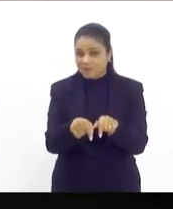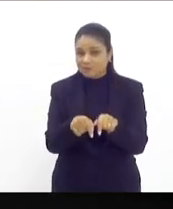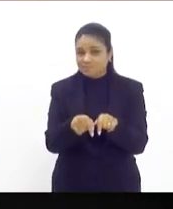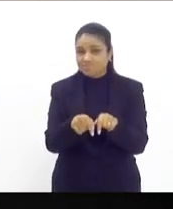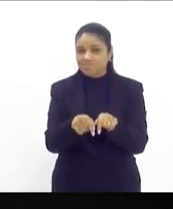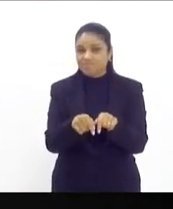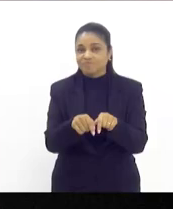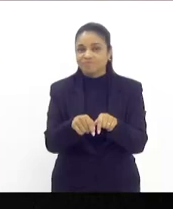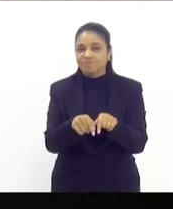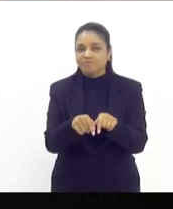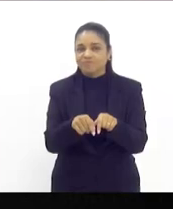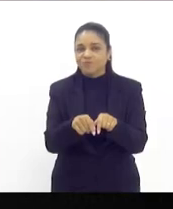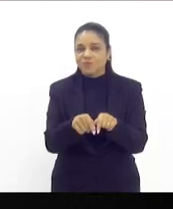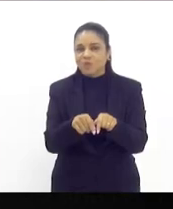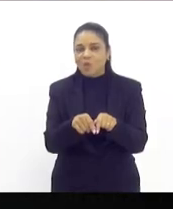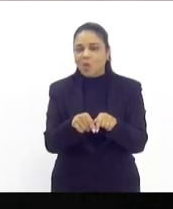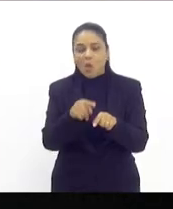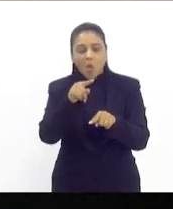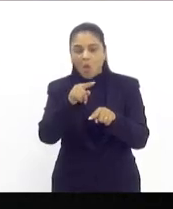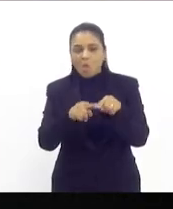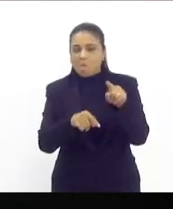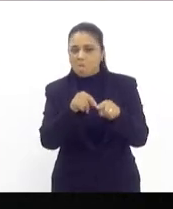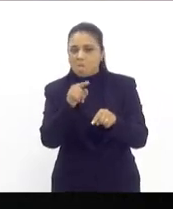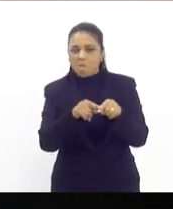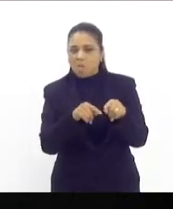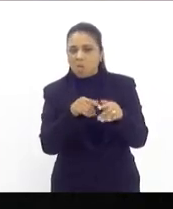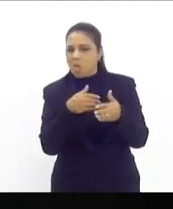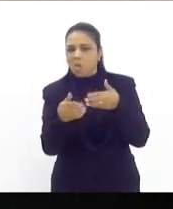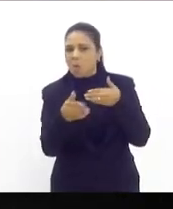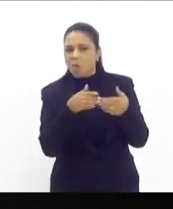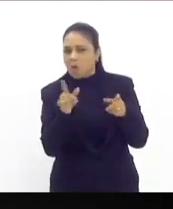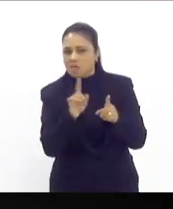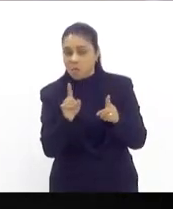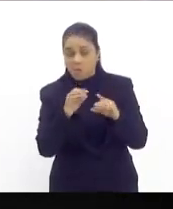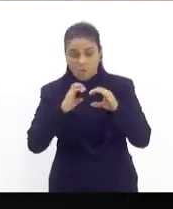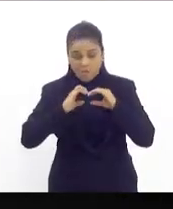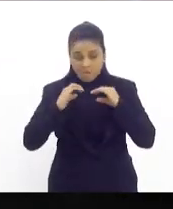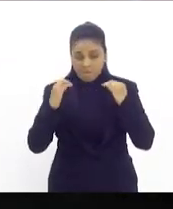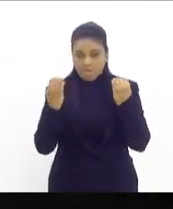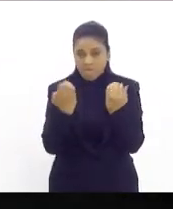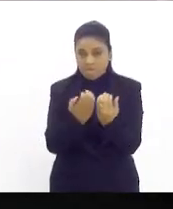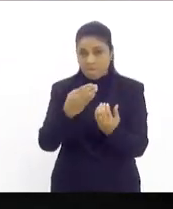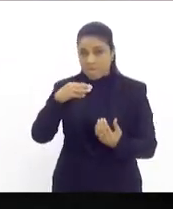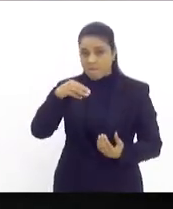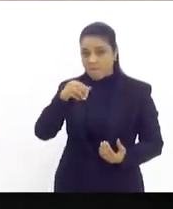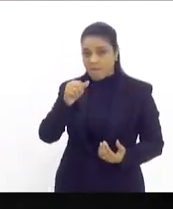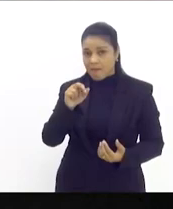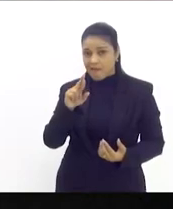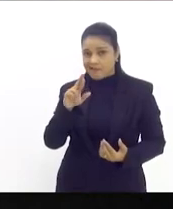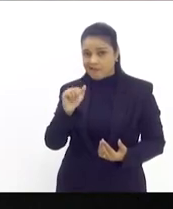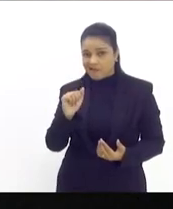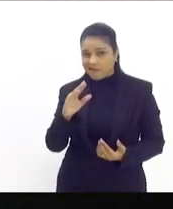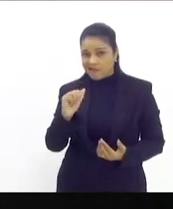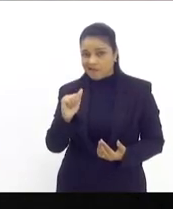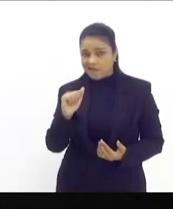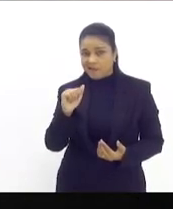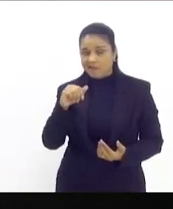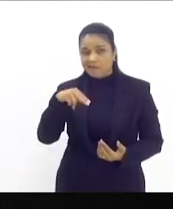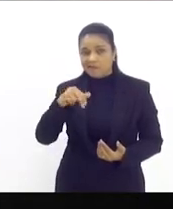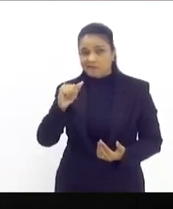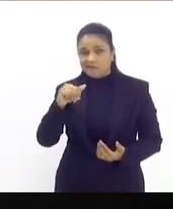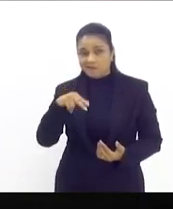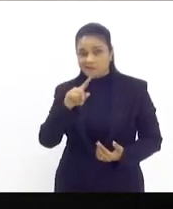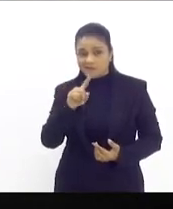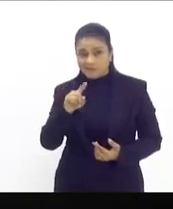é justamente, não é um equipamento qualquer. O Maracanãzinho, em primeiro lugar, foi cenário, foi palco de